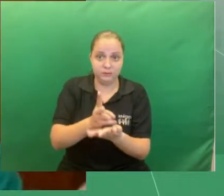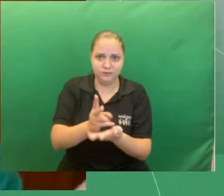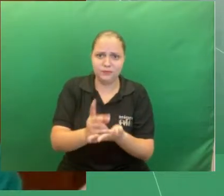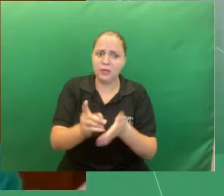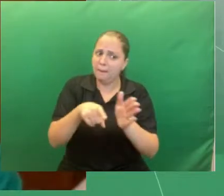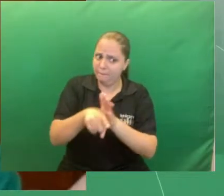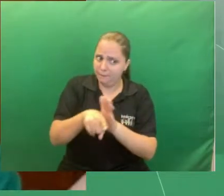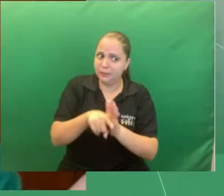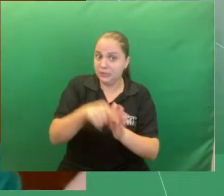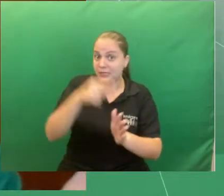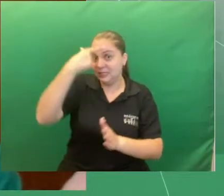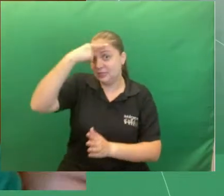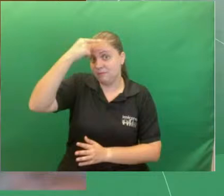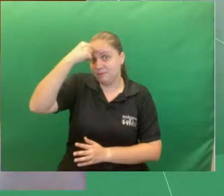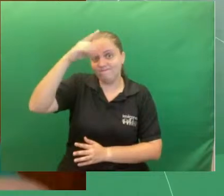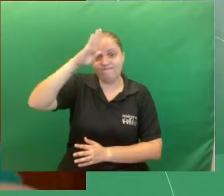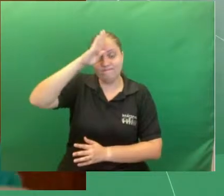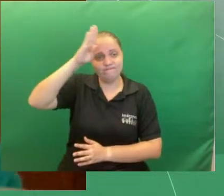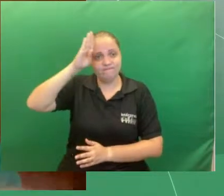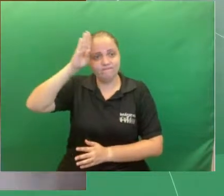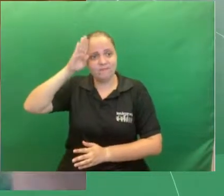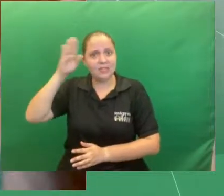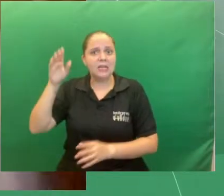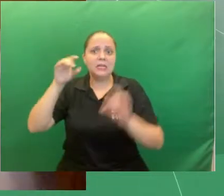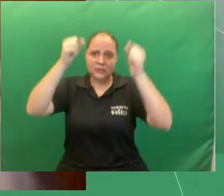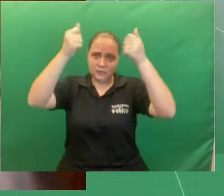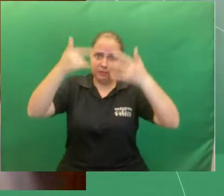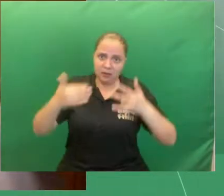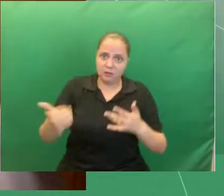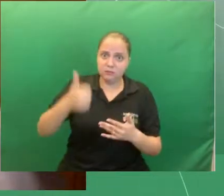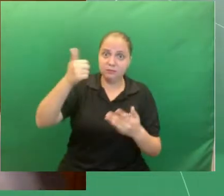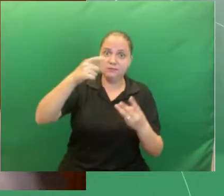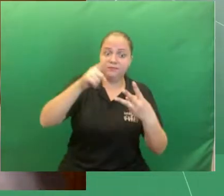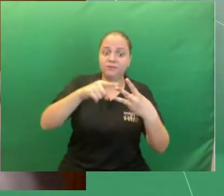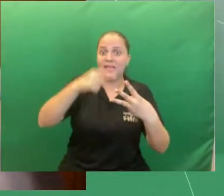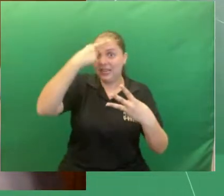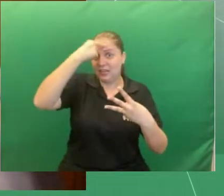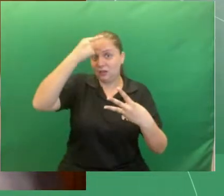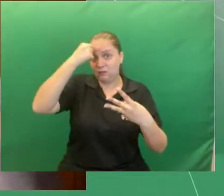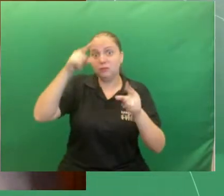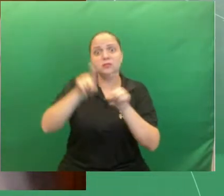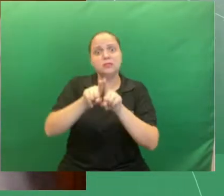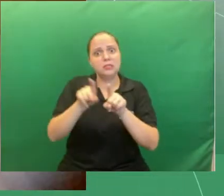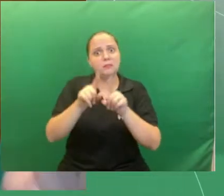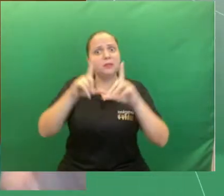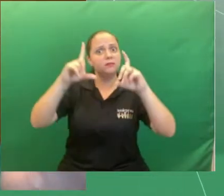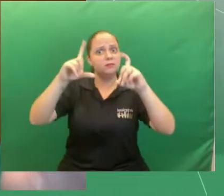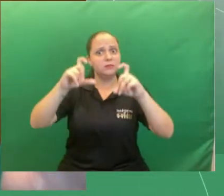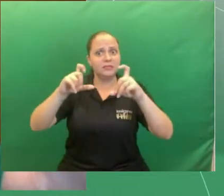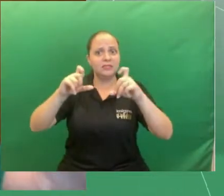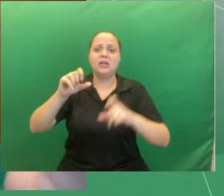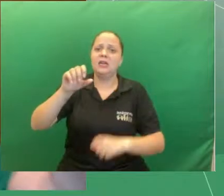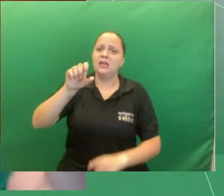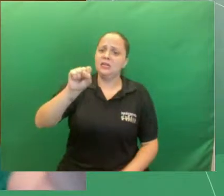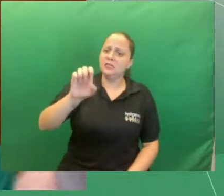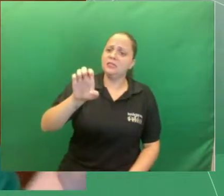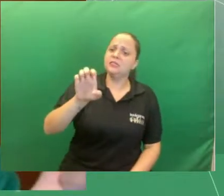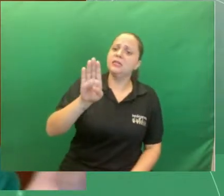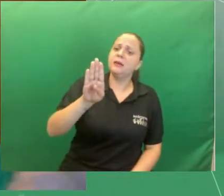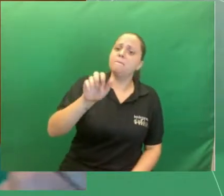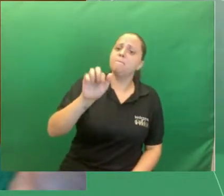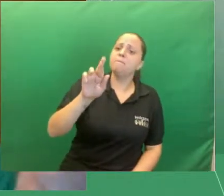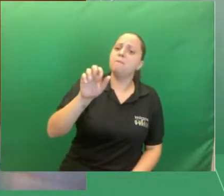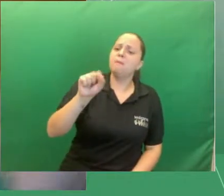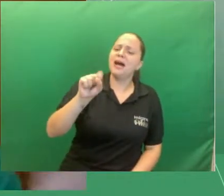graduação né até para explicar um pouco melhor na graduação eu trabalhei com fotografias de Sebastião Salgado que já é um fotógrafo